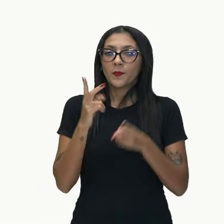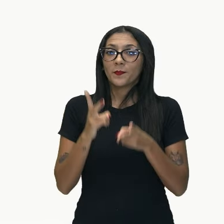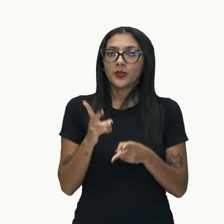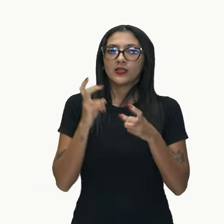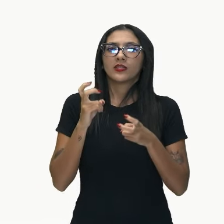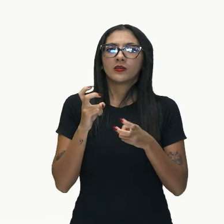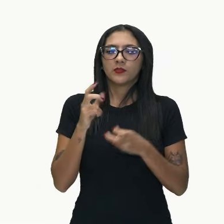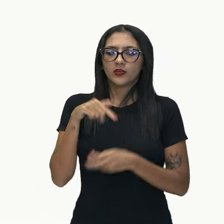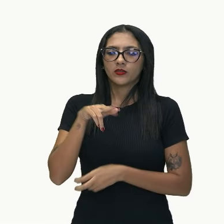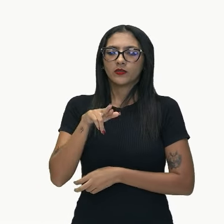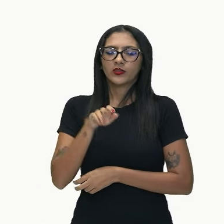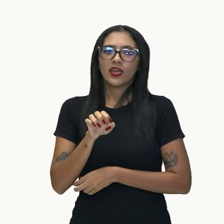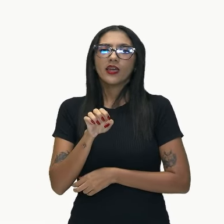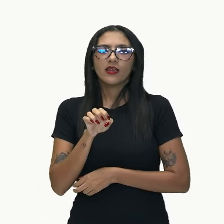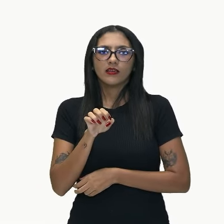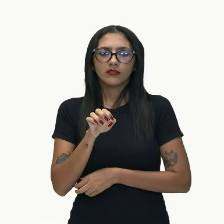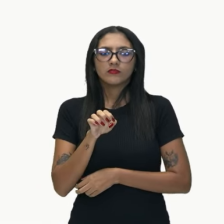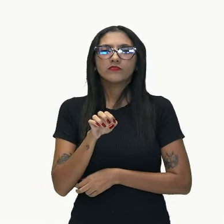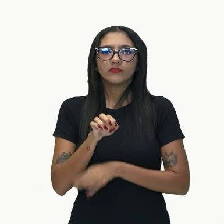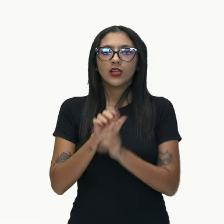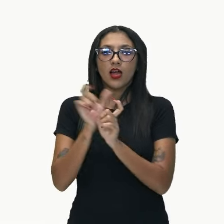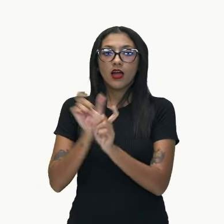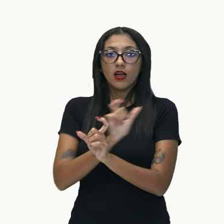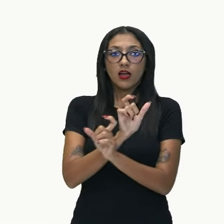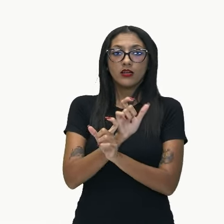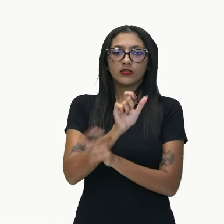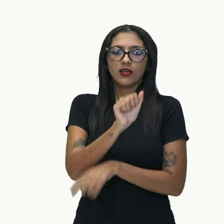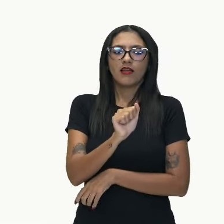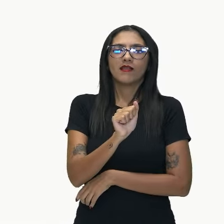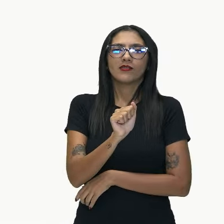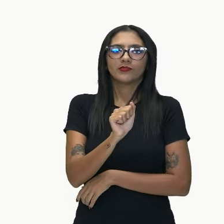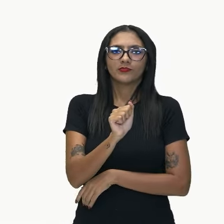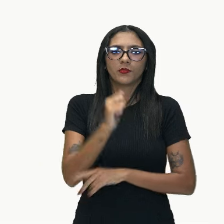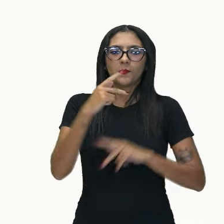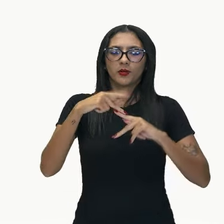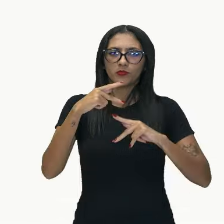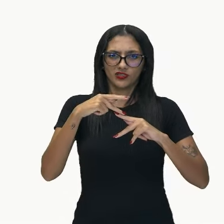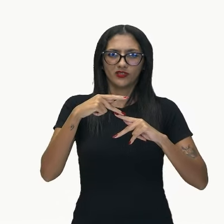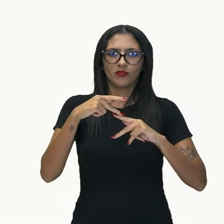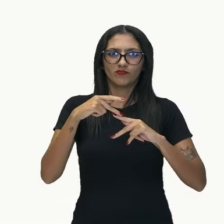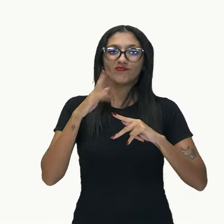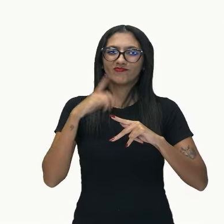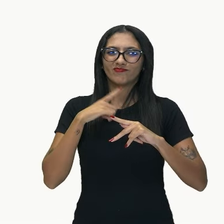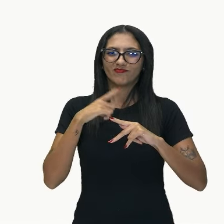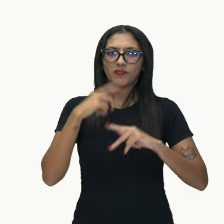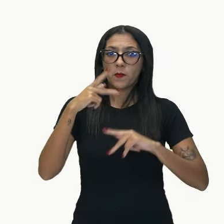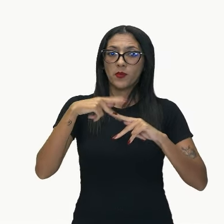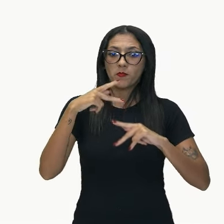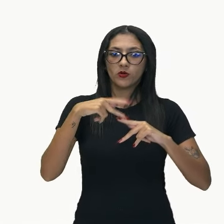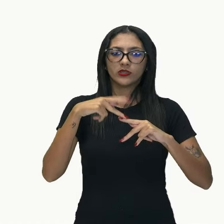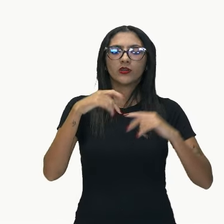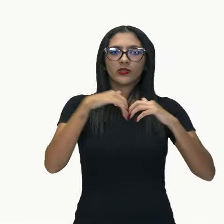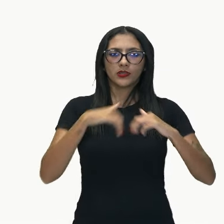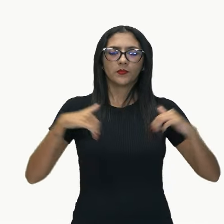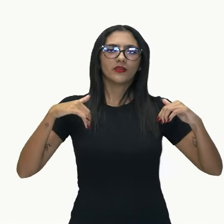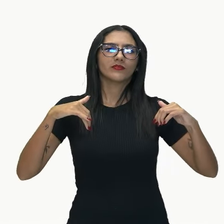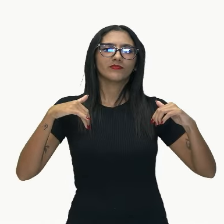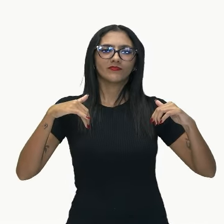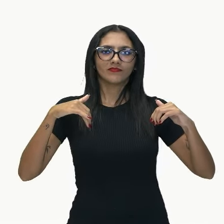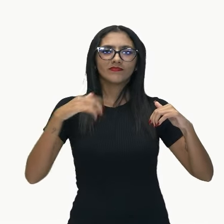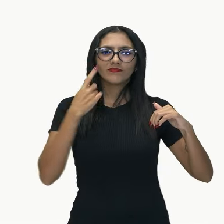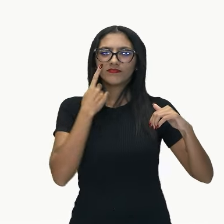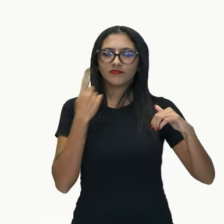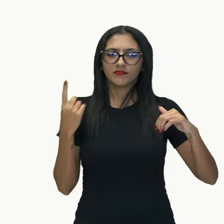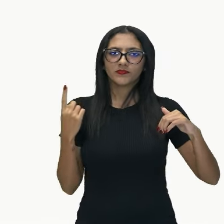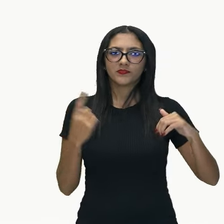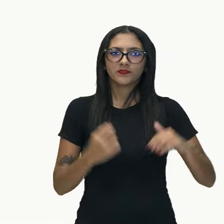antes dele a preposiçãozinha a. Então, a minha oração subordinada vai começar antes da preposição, tá? Então, não